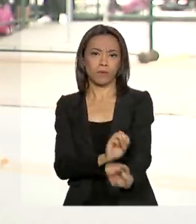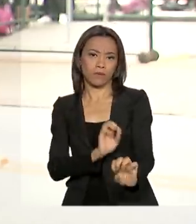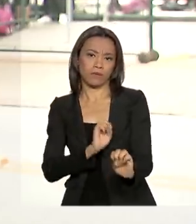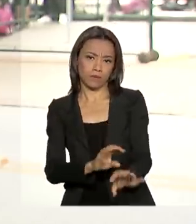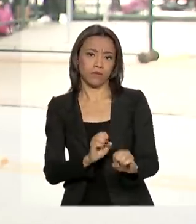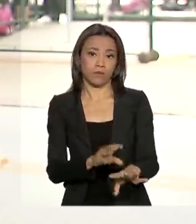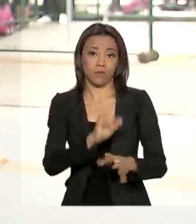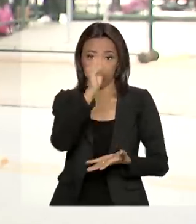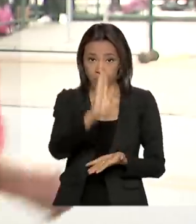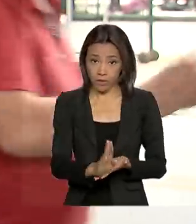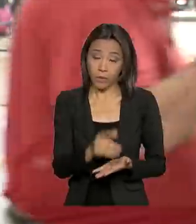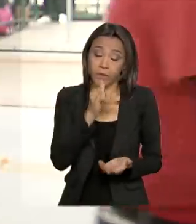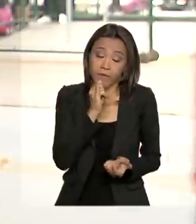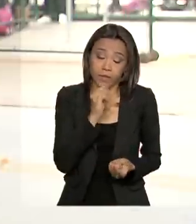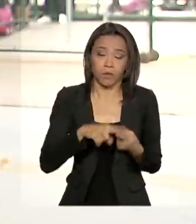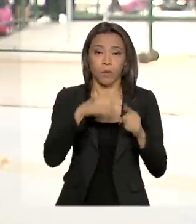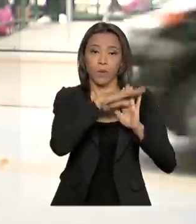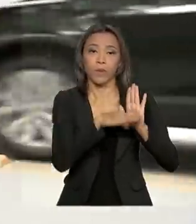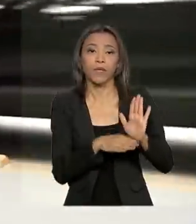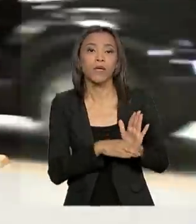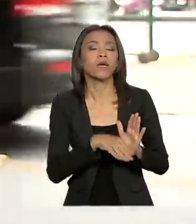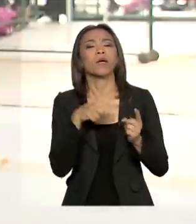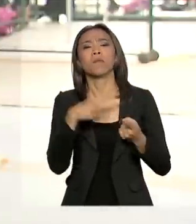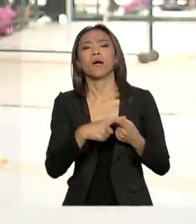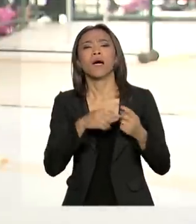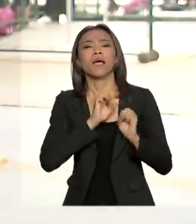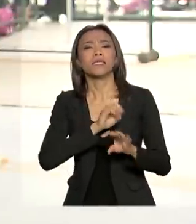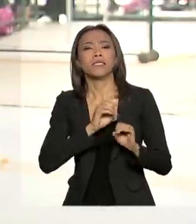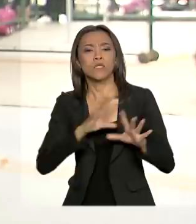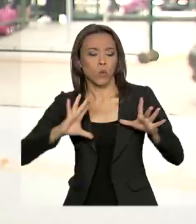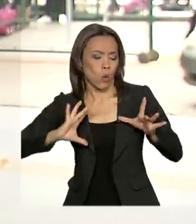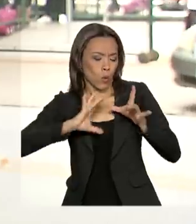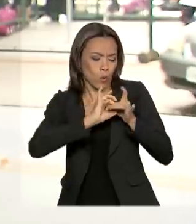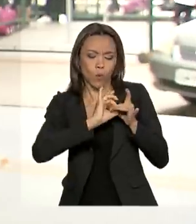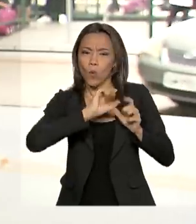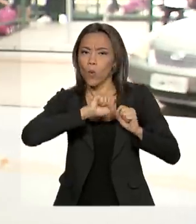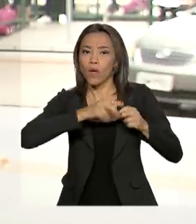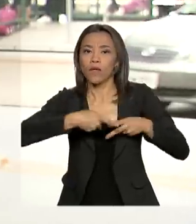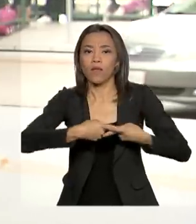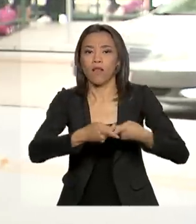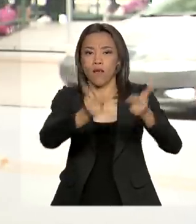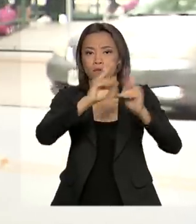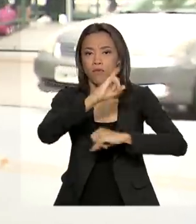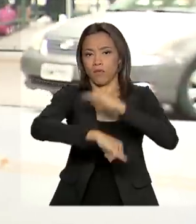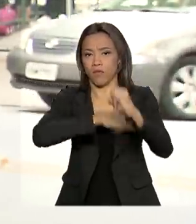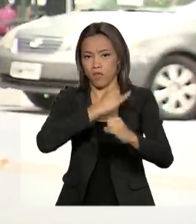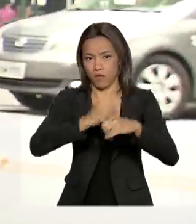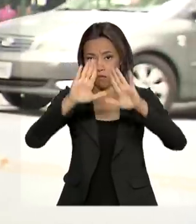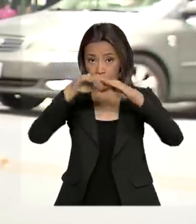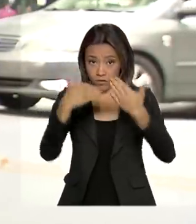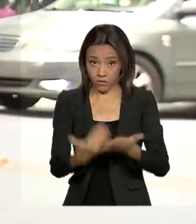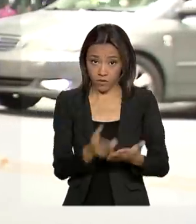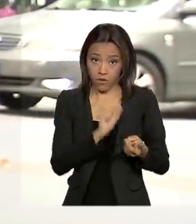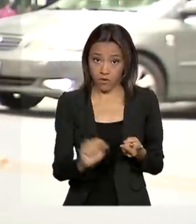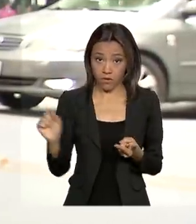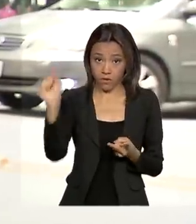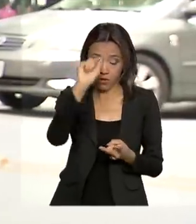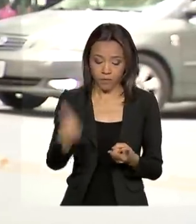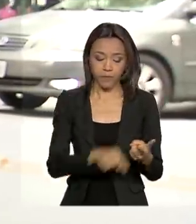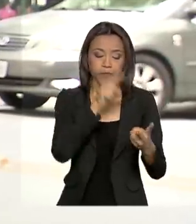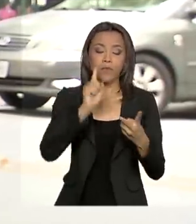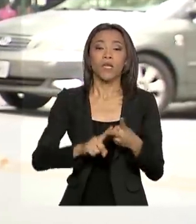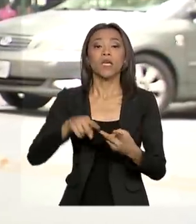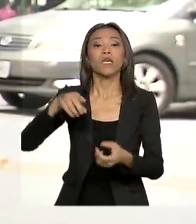iniciativas, programas como Educação Conectada, que leva a internet às escolas e a ampliação do tempo